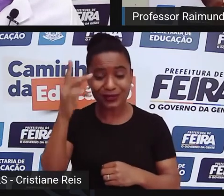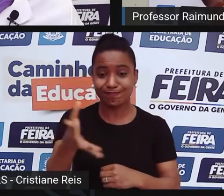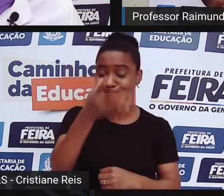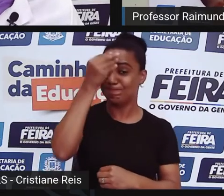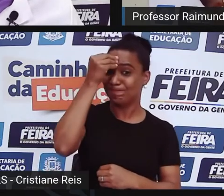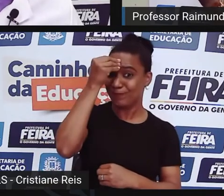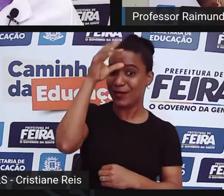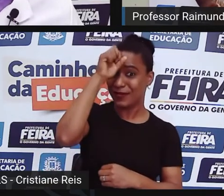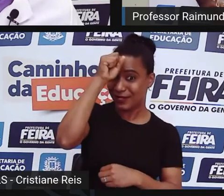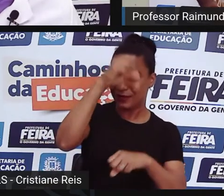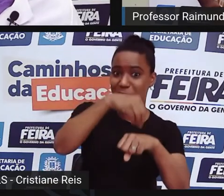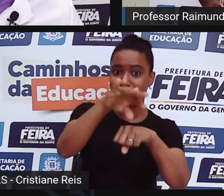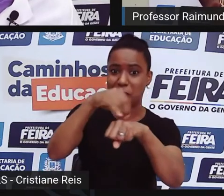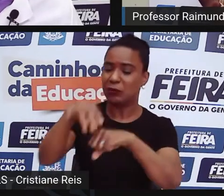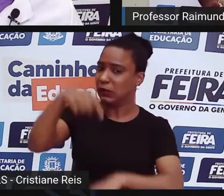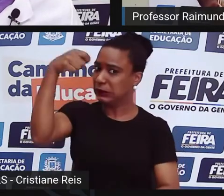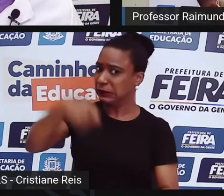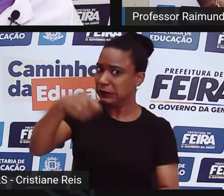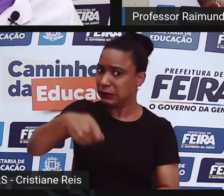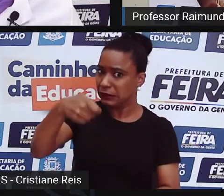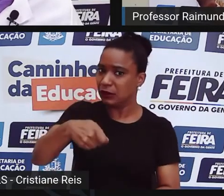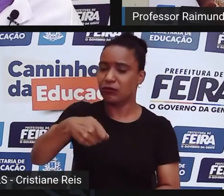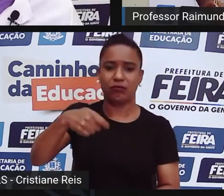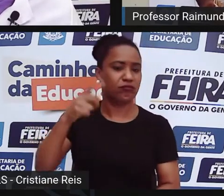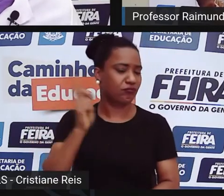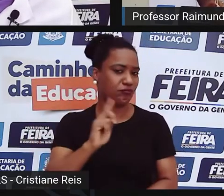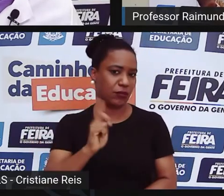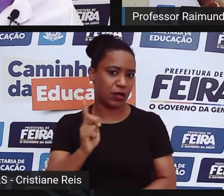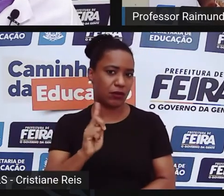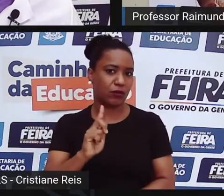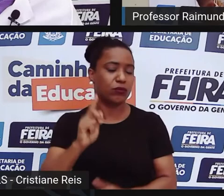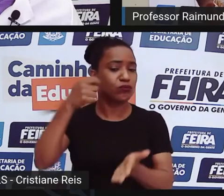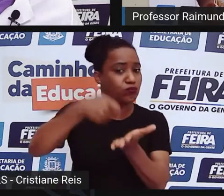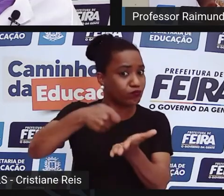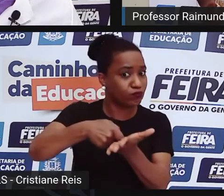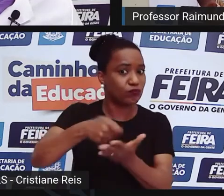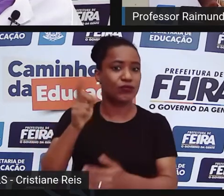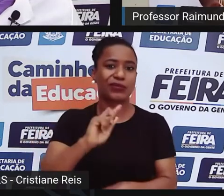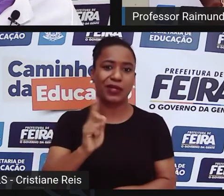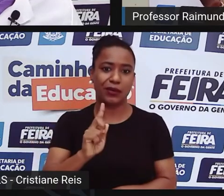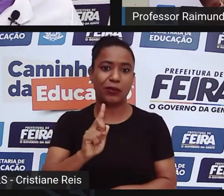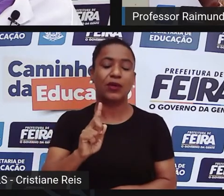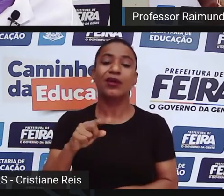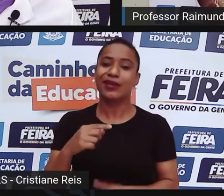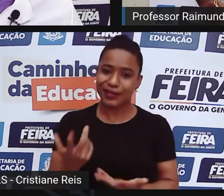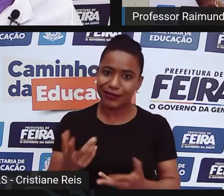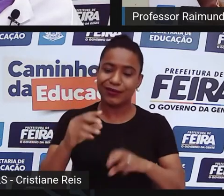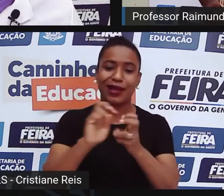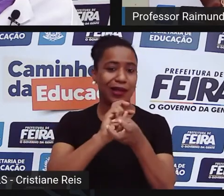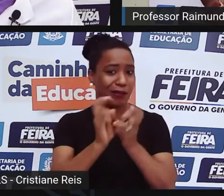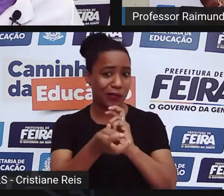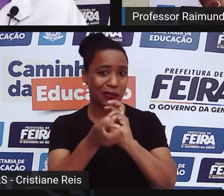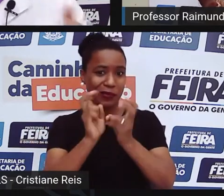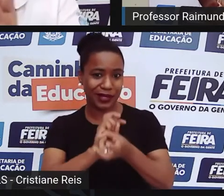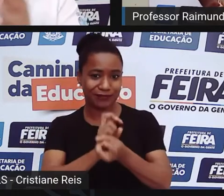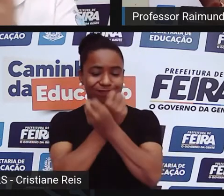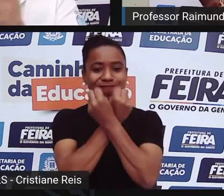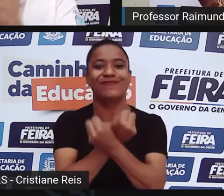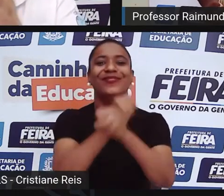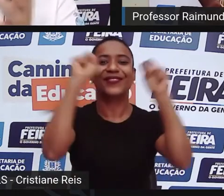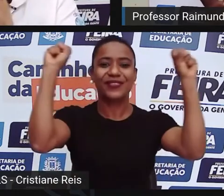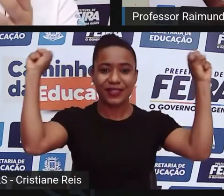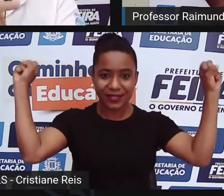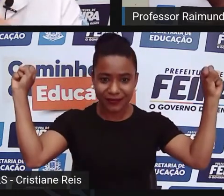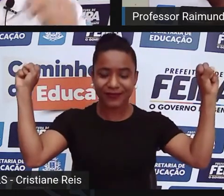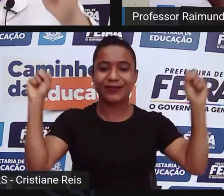seja Imposto Né? A nós Então a capoeira Realmente É algo que liberta Um axé E muito